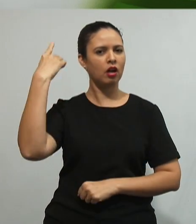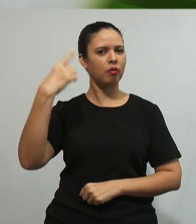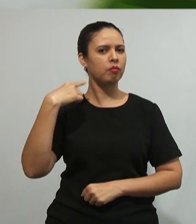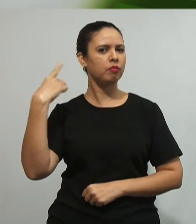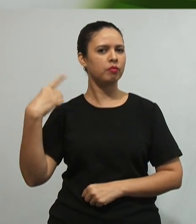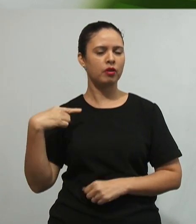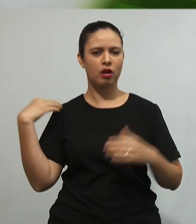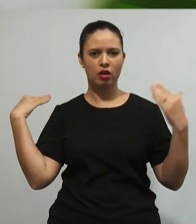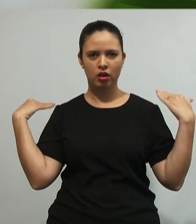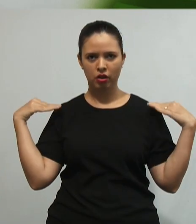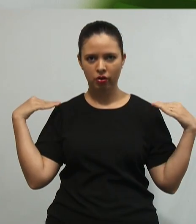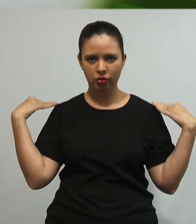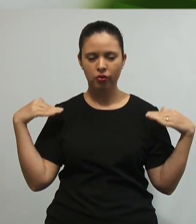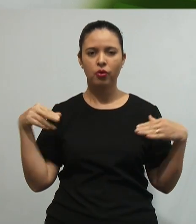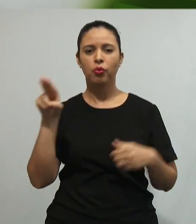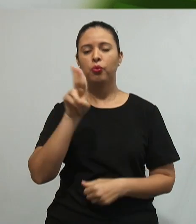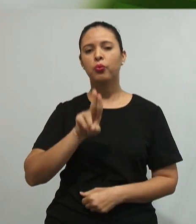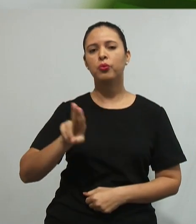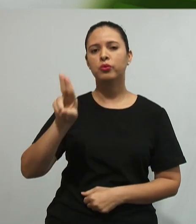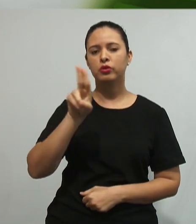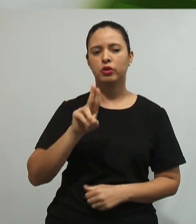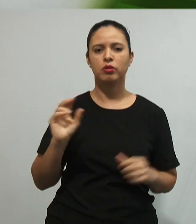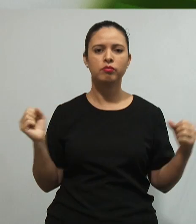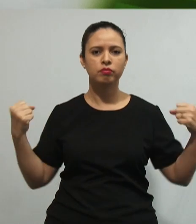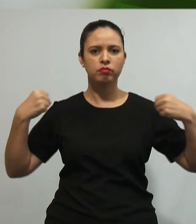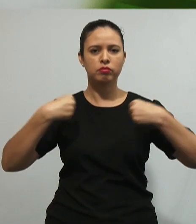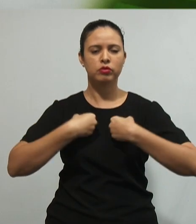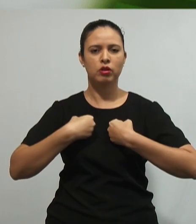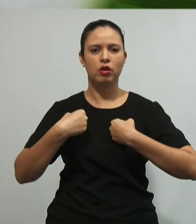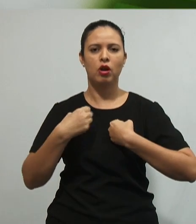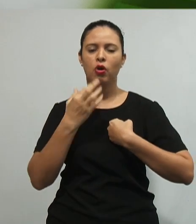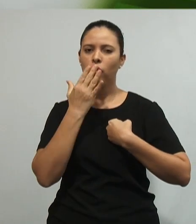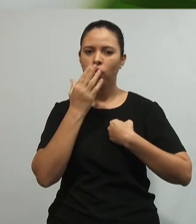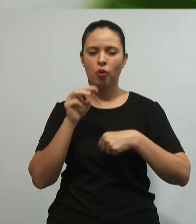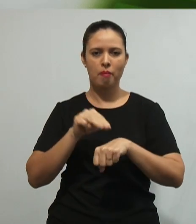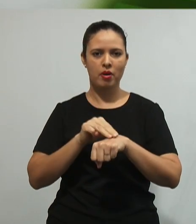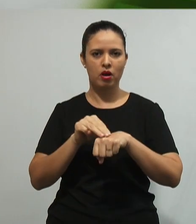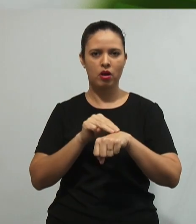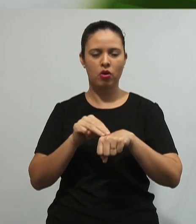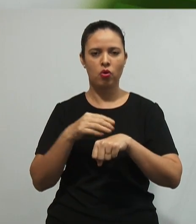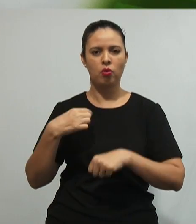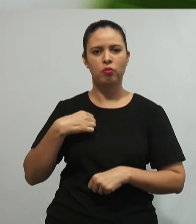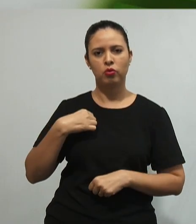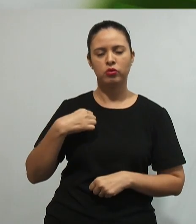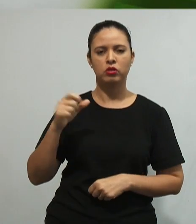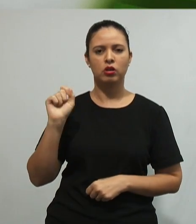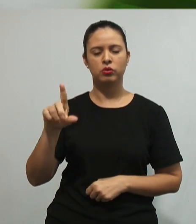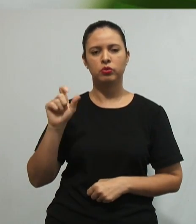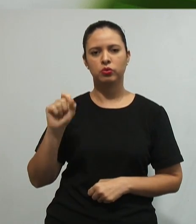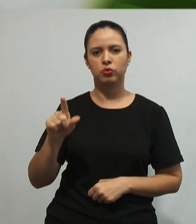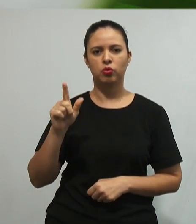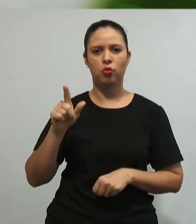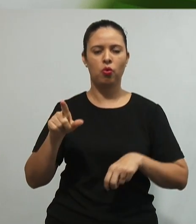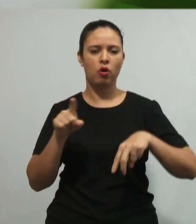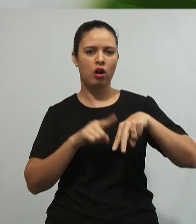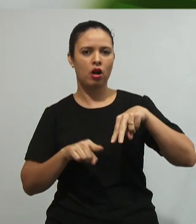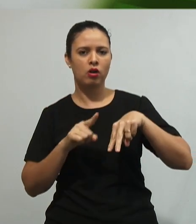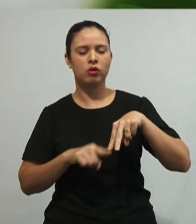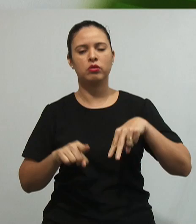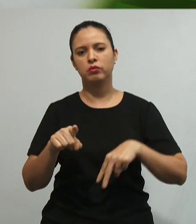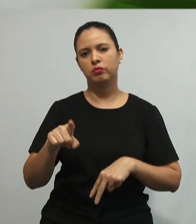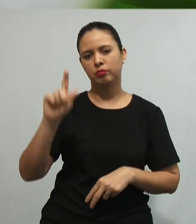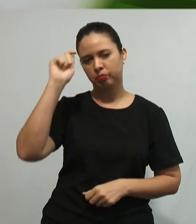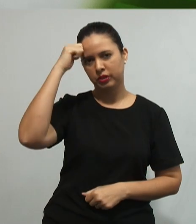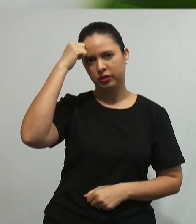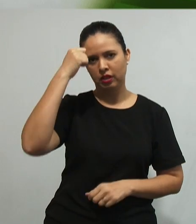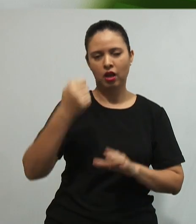na altura do ombro. Estou usando um blazer marrom, uma blusa azul, uma calça preta. Atrás de